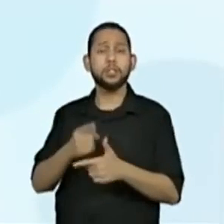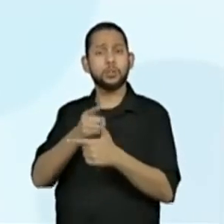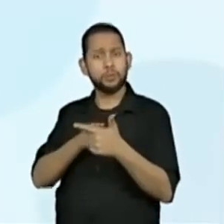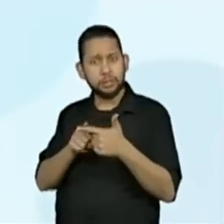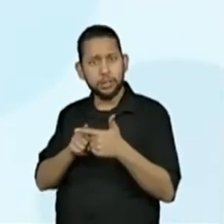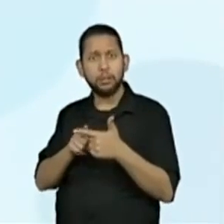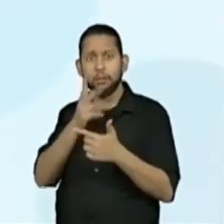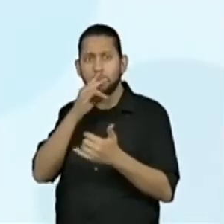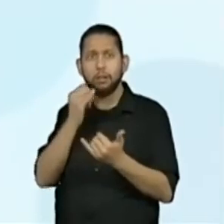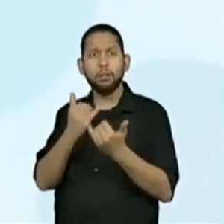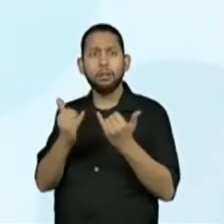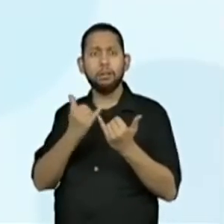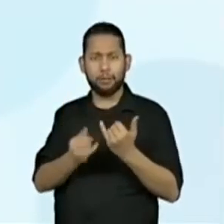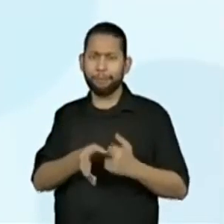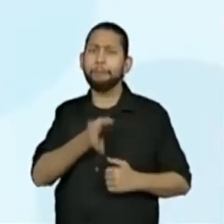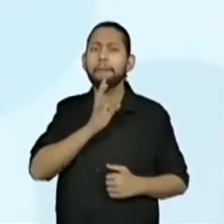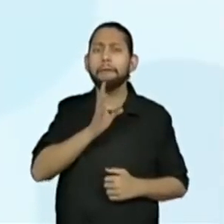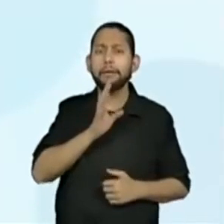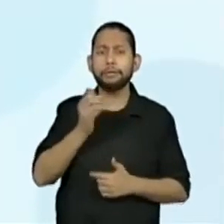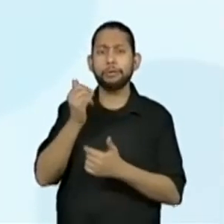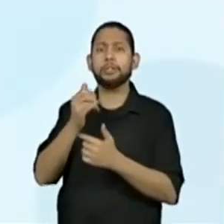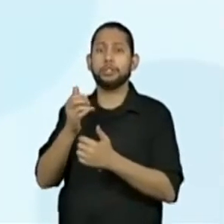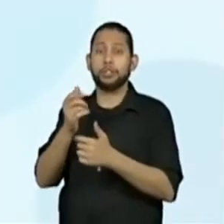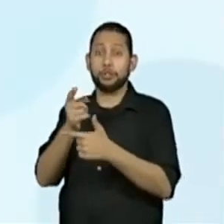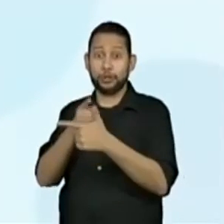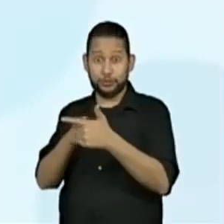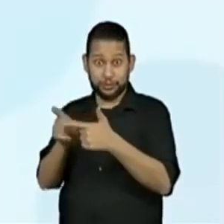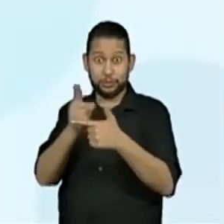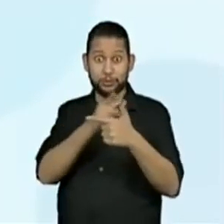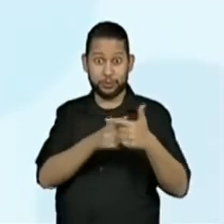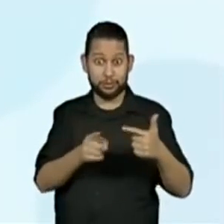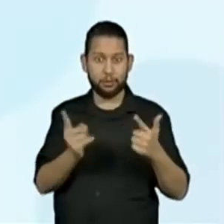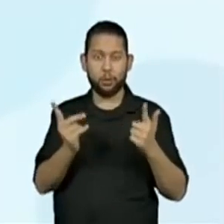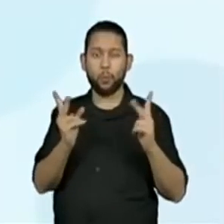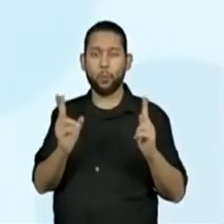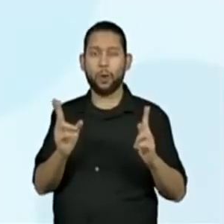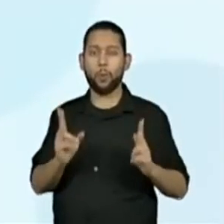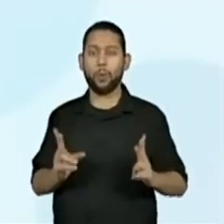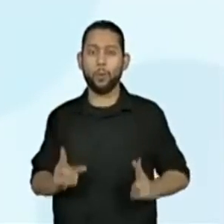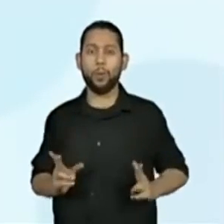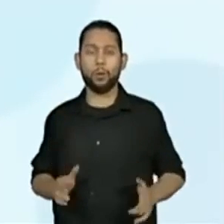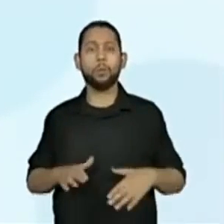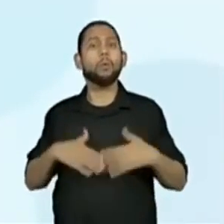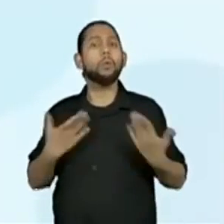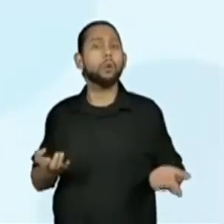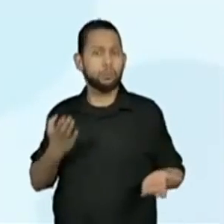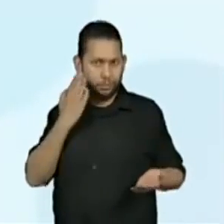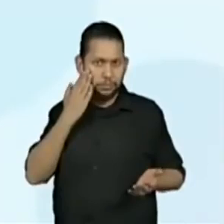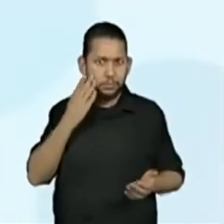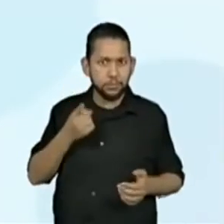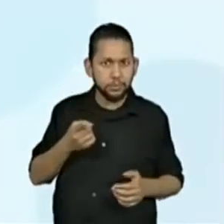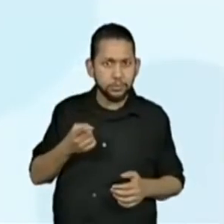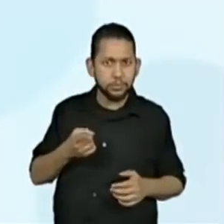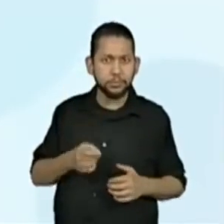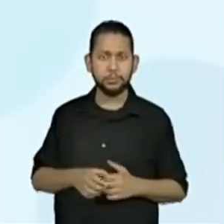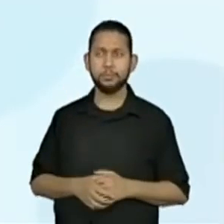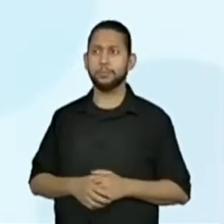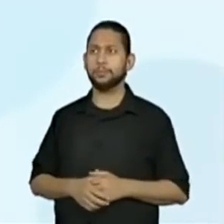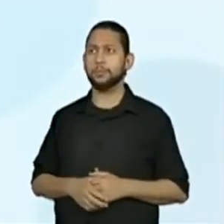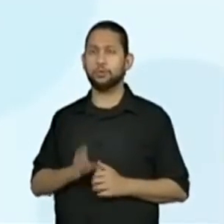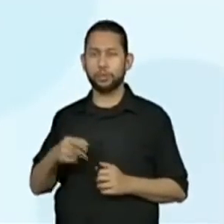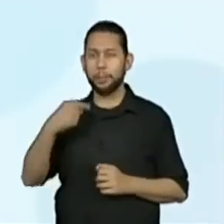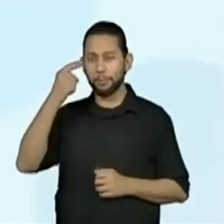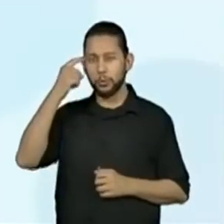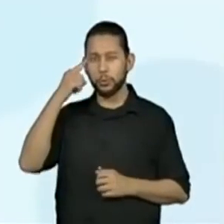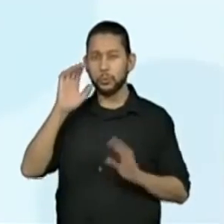Vocês já ouviram esse termo antes? Como que eu posso descrever aí uma divisão equivalente? Você já